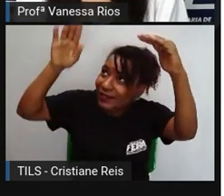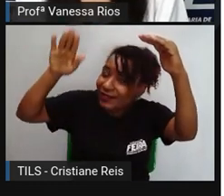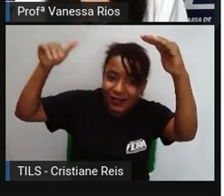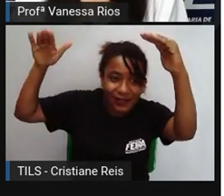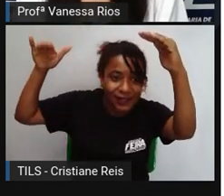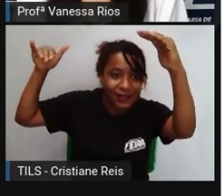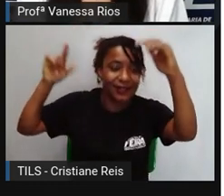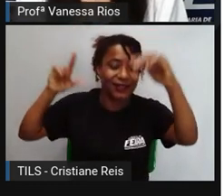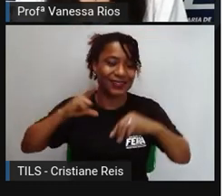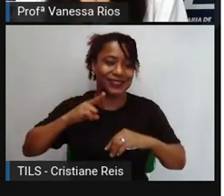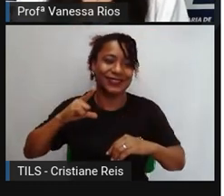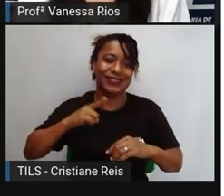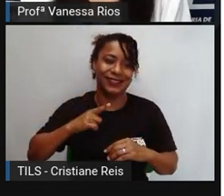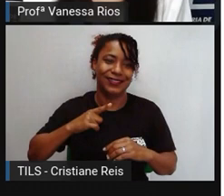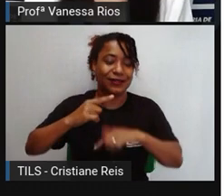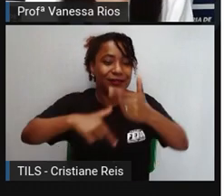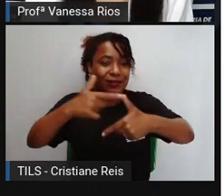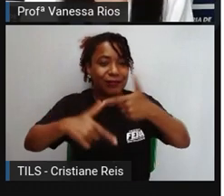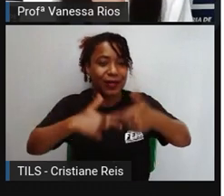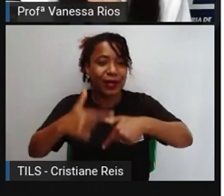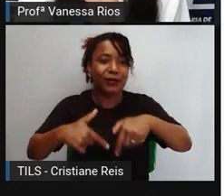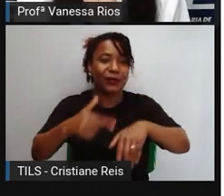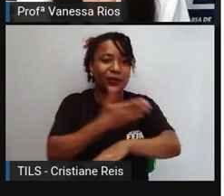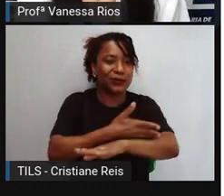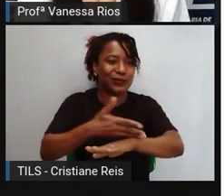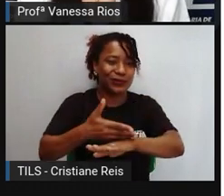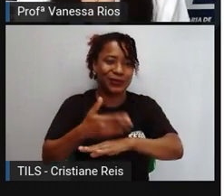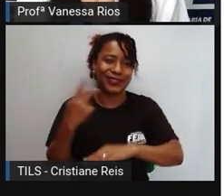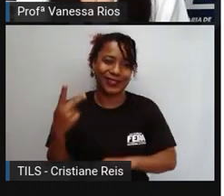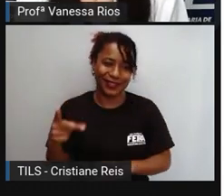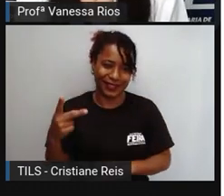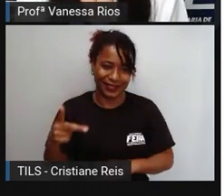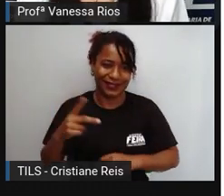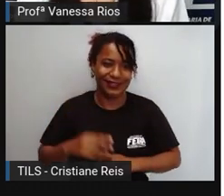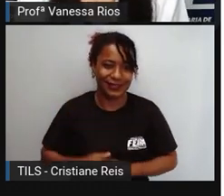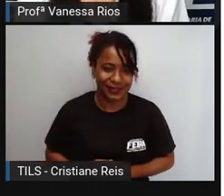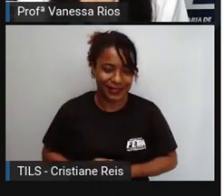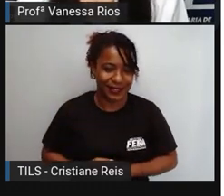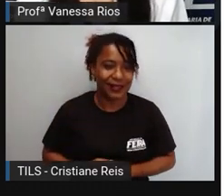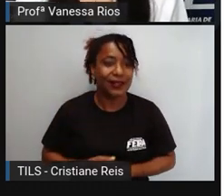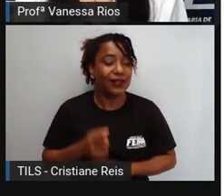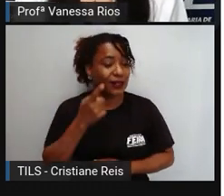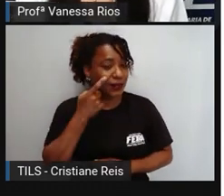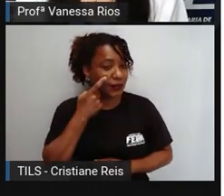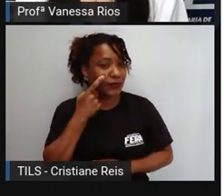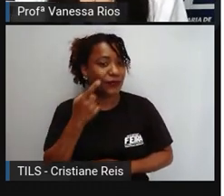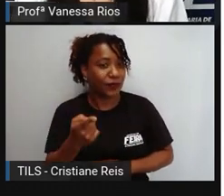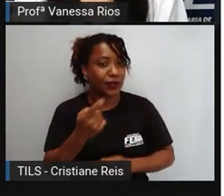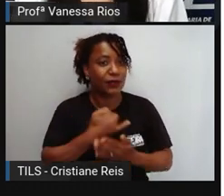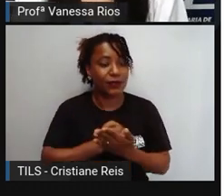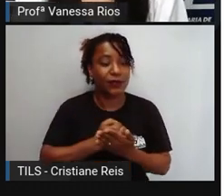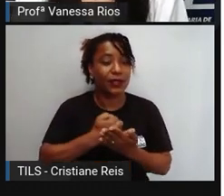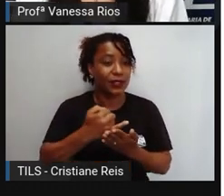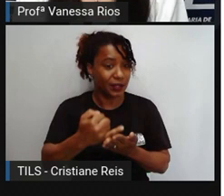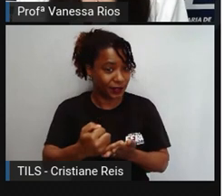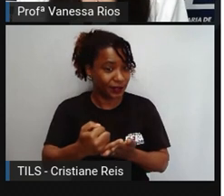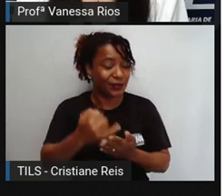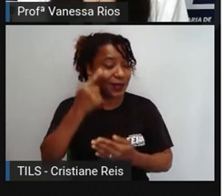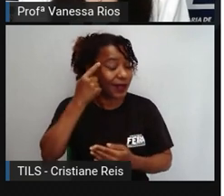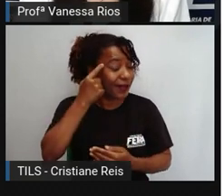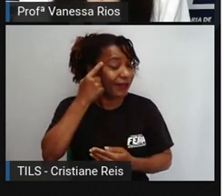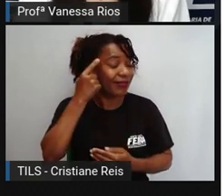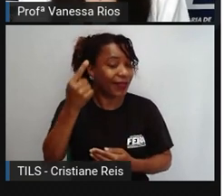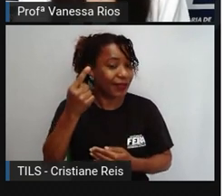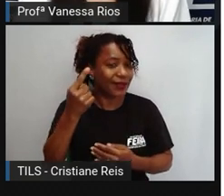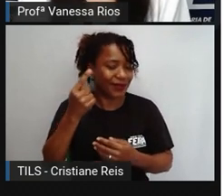situações e ações do dia a dia. Então, se enxerga neste momento, né, o início, a ideia de ter